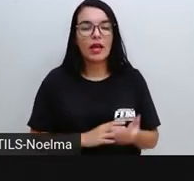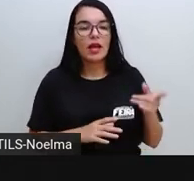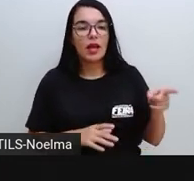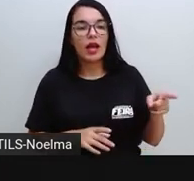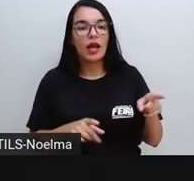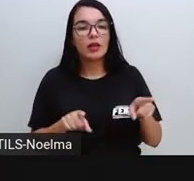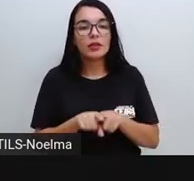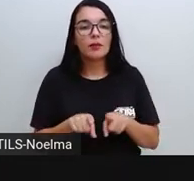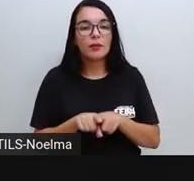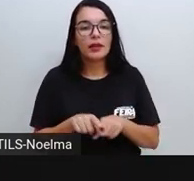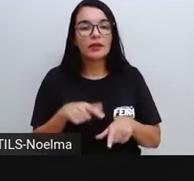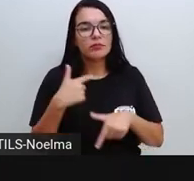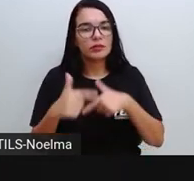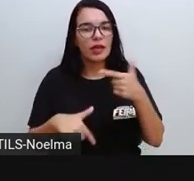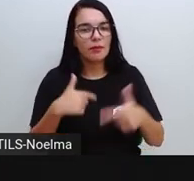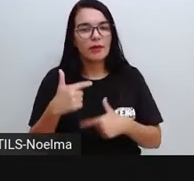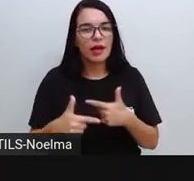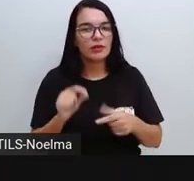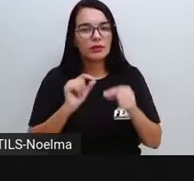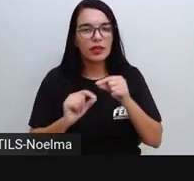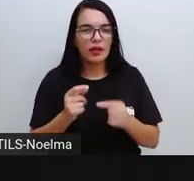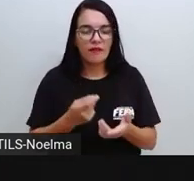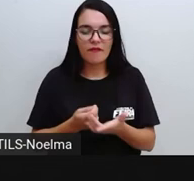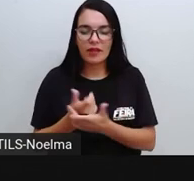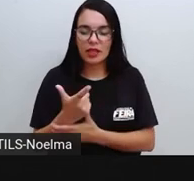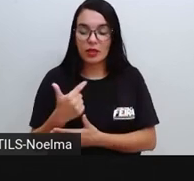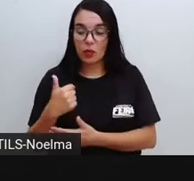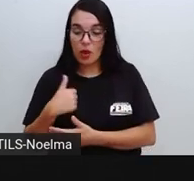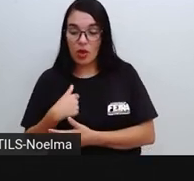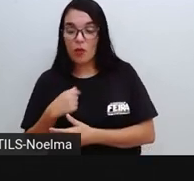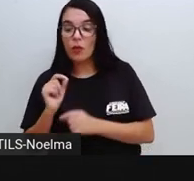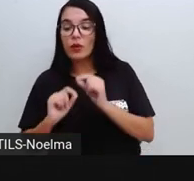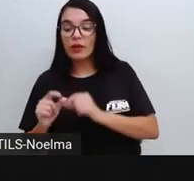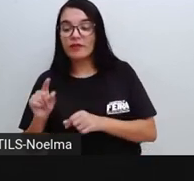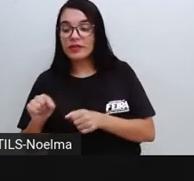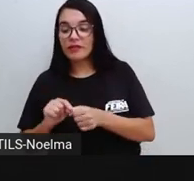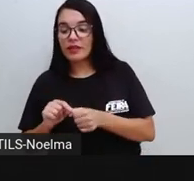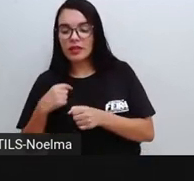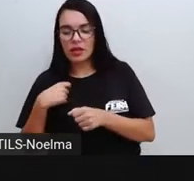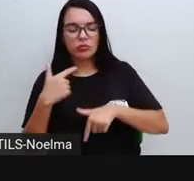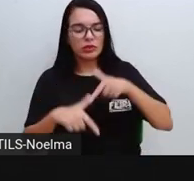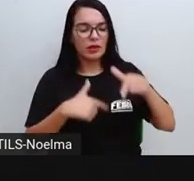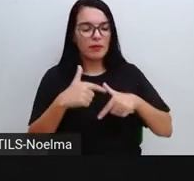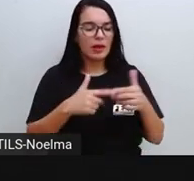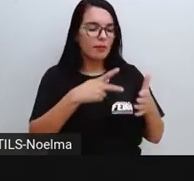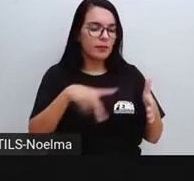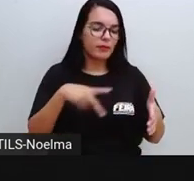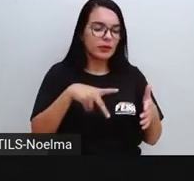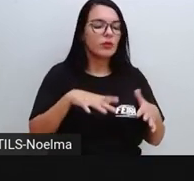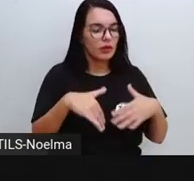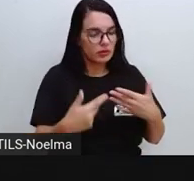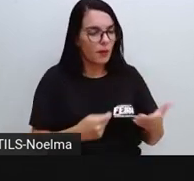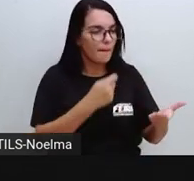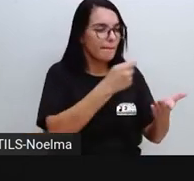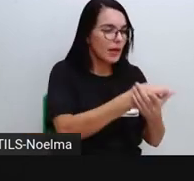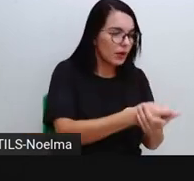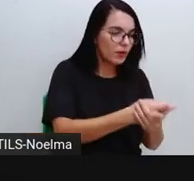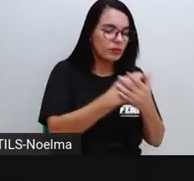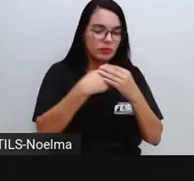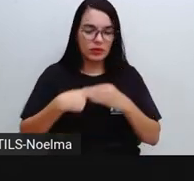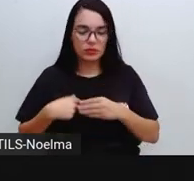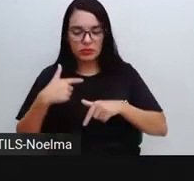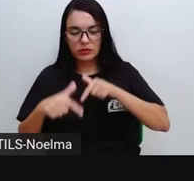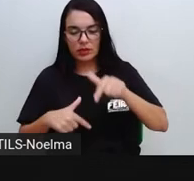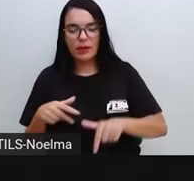prestação de serviços também, que é a venda de um serviço, também vai fazer parte desse setor, que é quando não há necessariamente